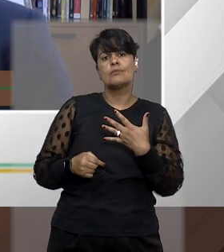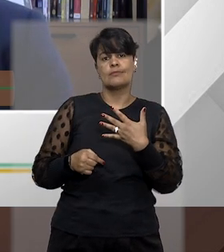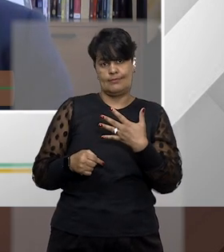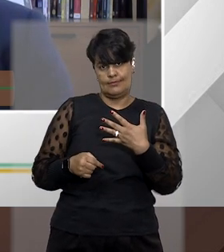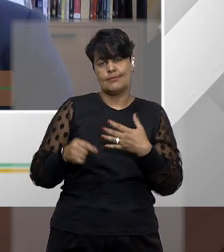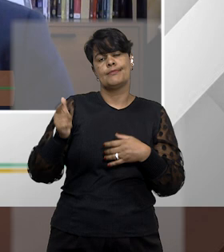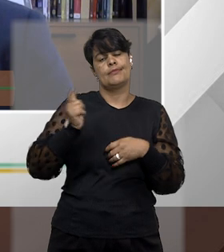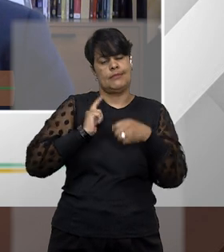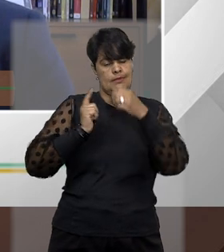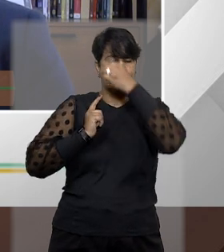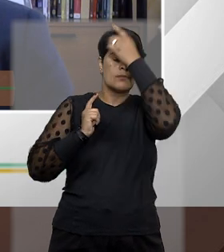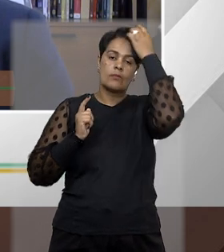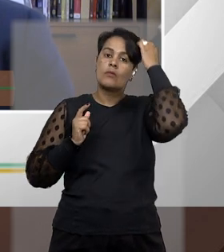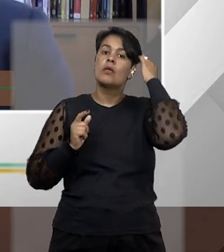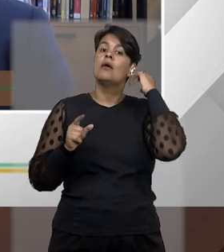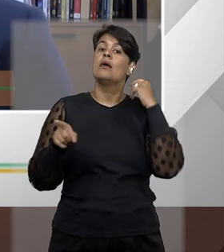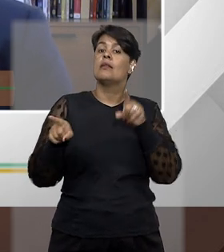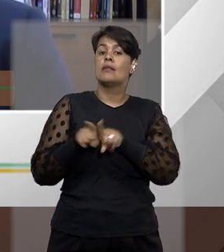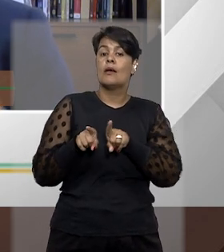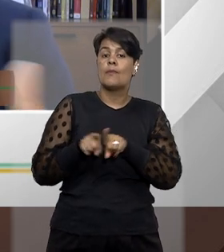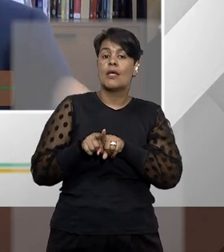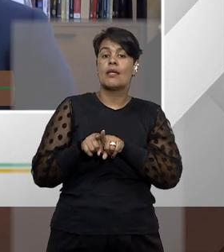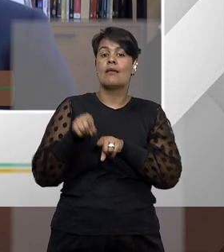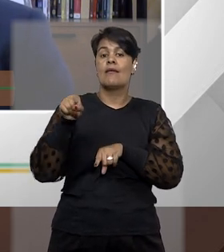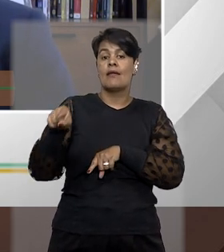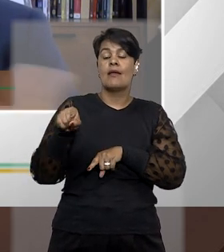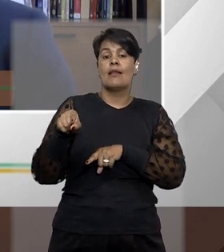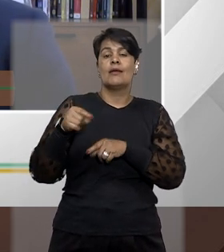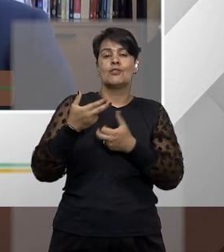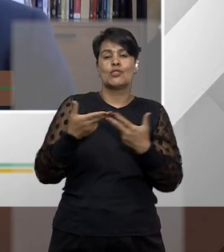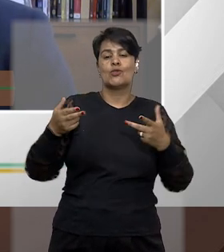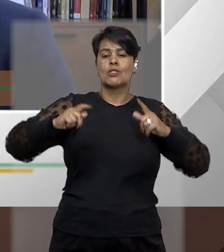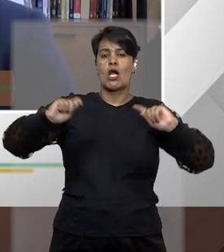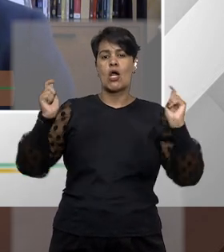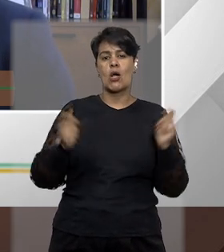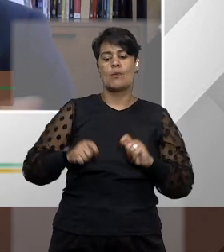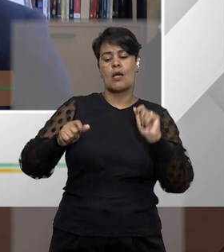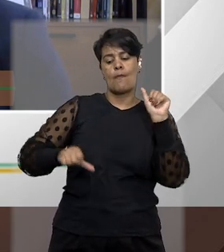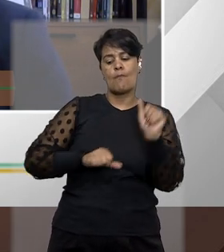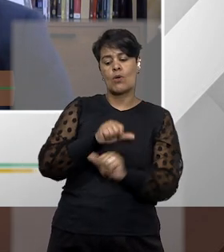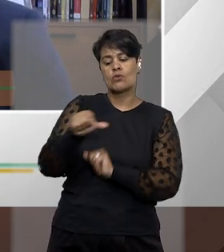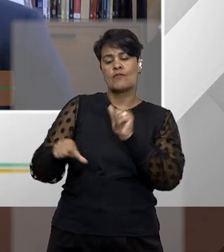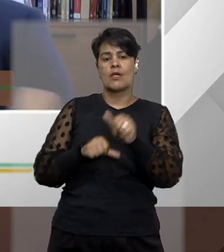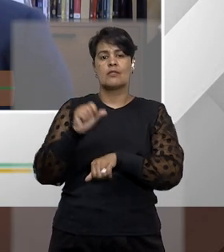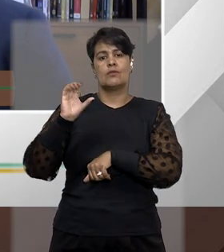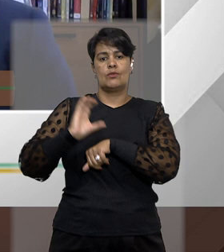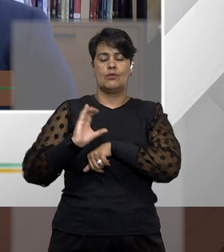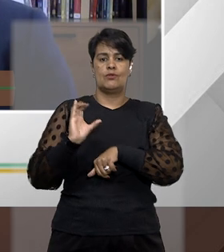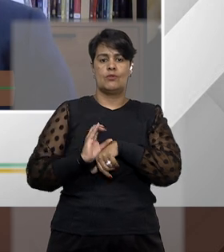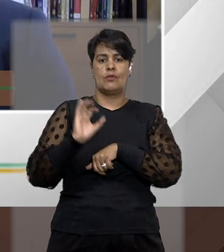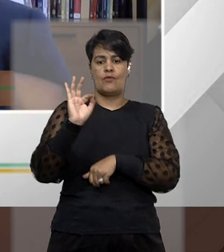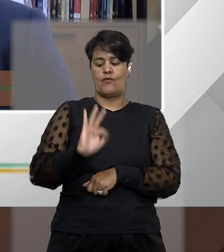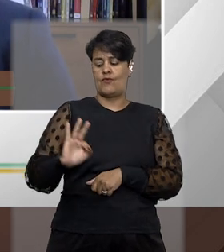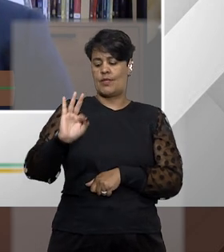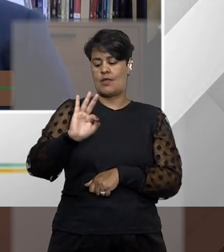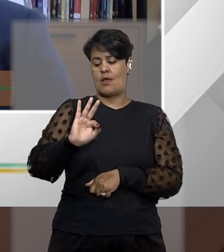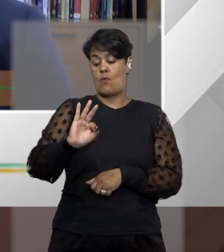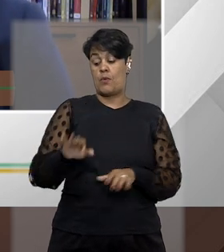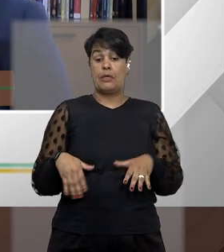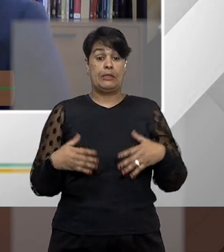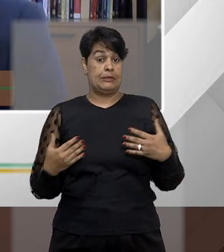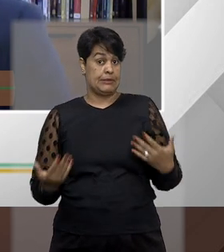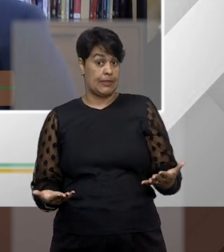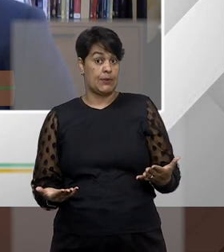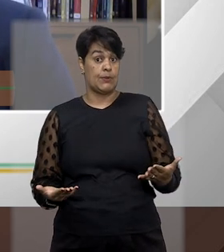por meio do ministro da economia e a ausência da modificação da competência estabelecida pela Constituição Federal. Então, Fátima, concluindo a sua